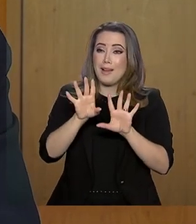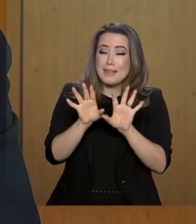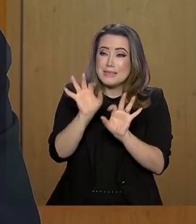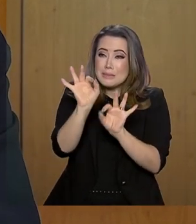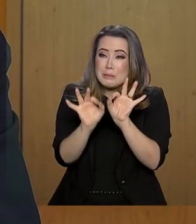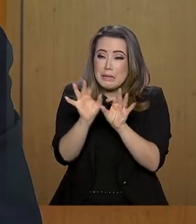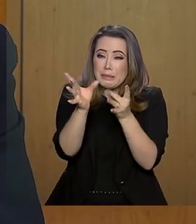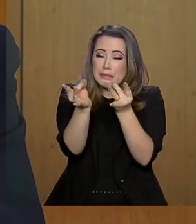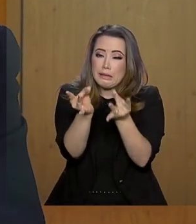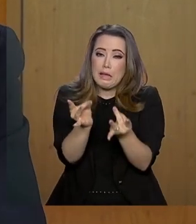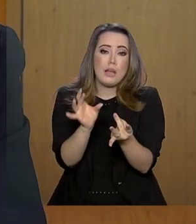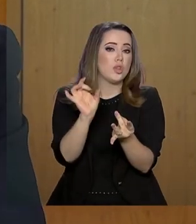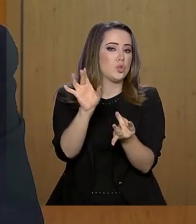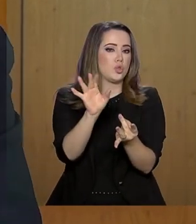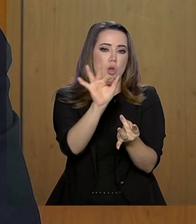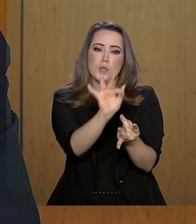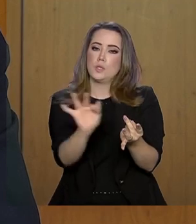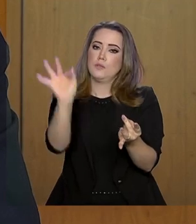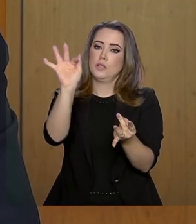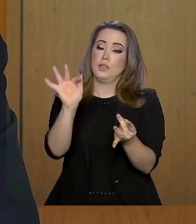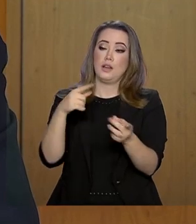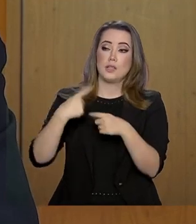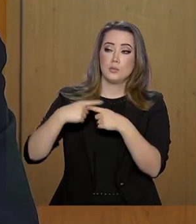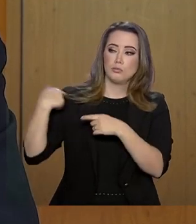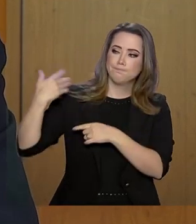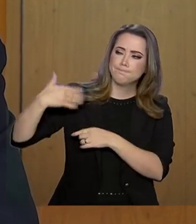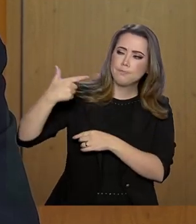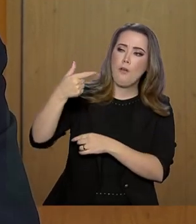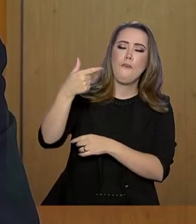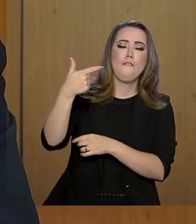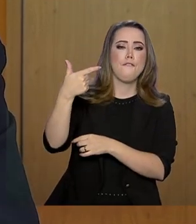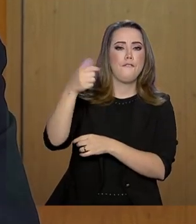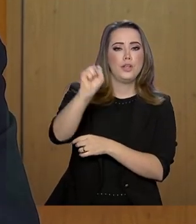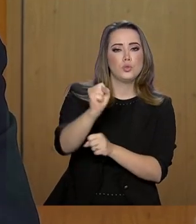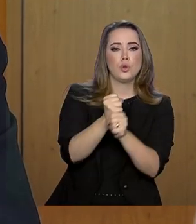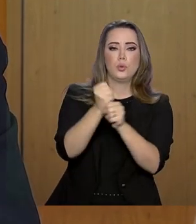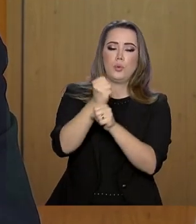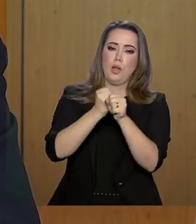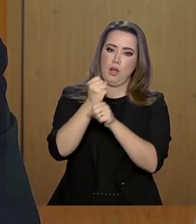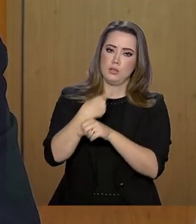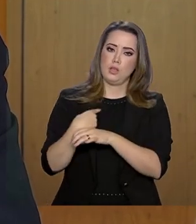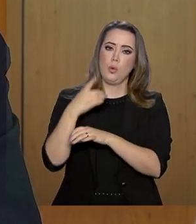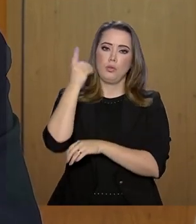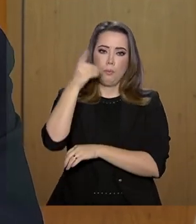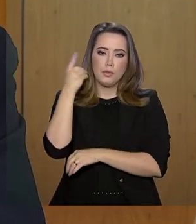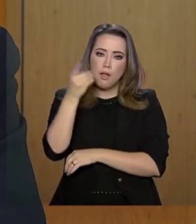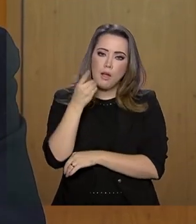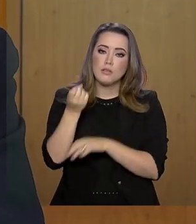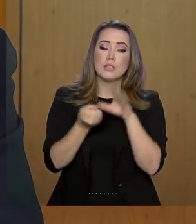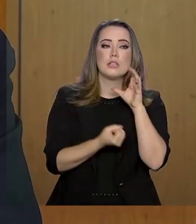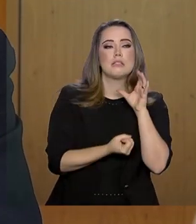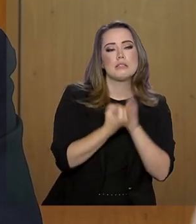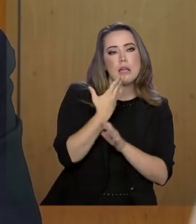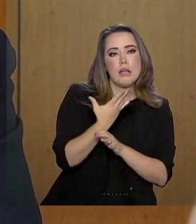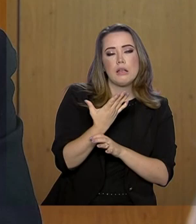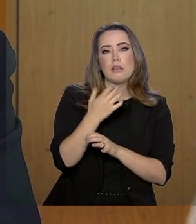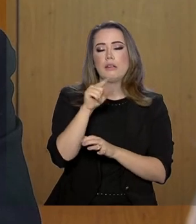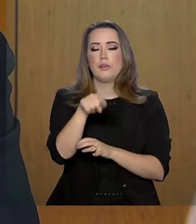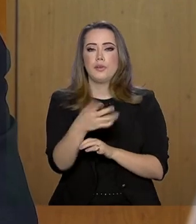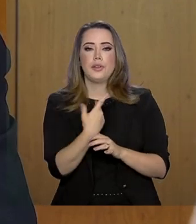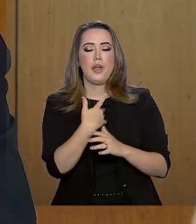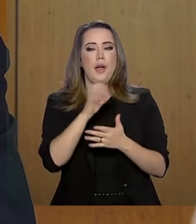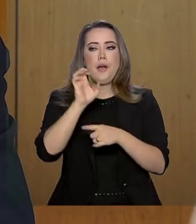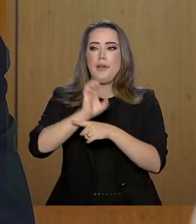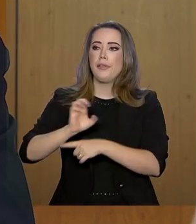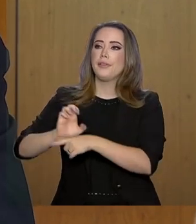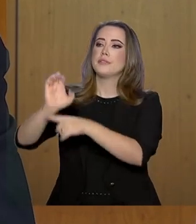apenas. Ao longo dos meus 28 anos de como deputado, quiseram fazer uma reforma onde envolver-se a União, Estado